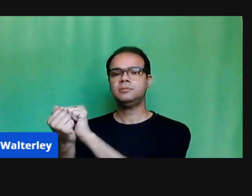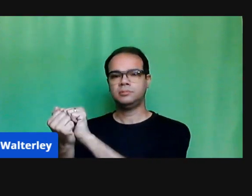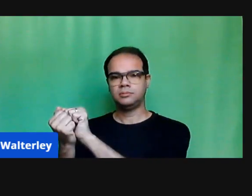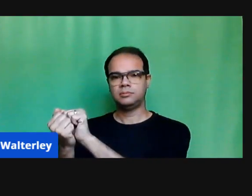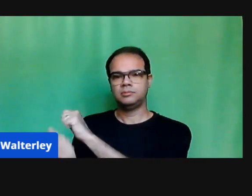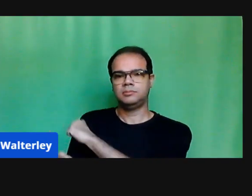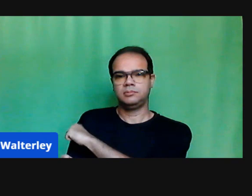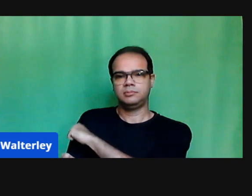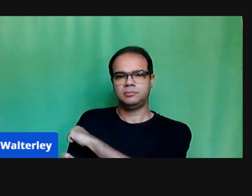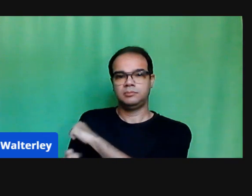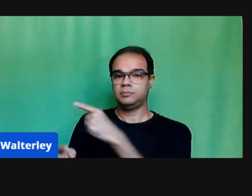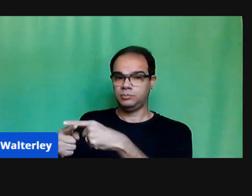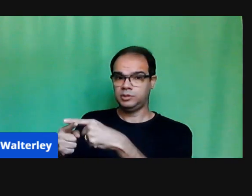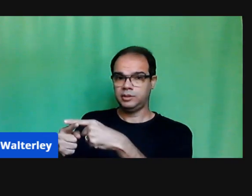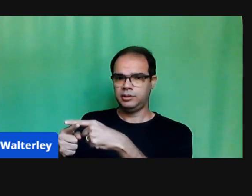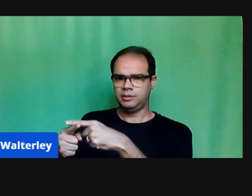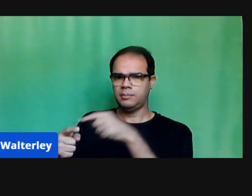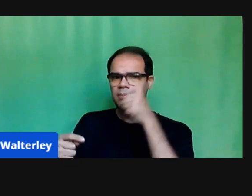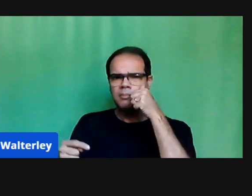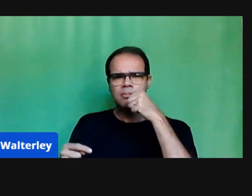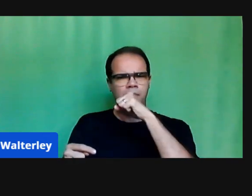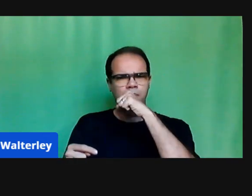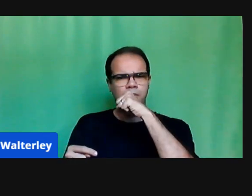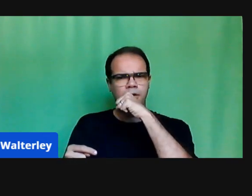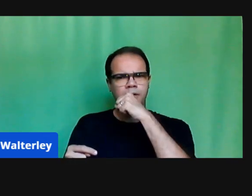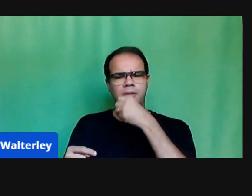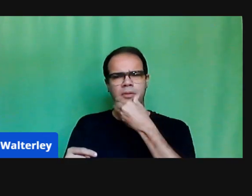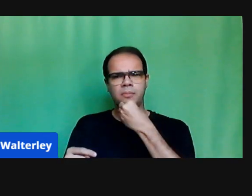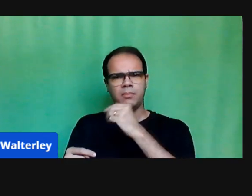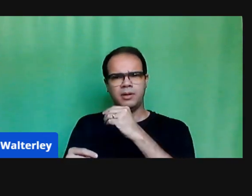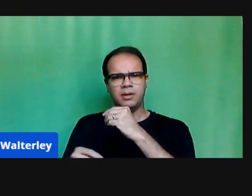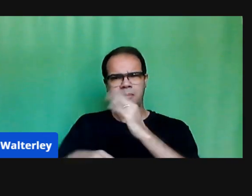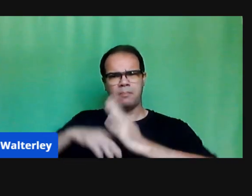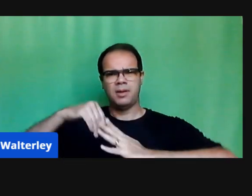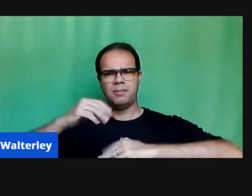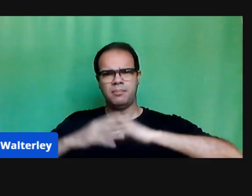que não tem formação específica na área, não são professores,